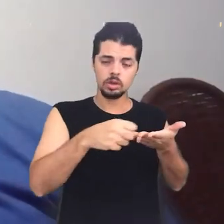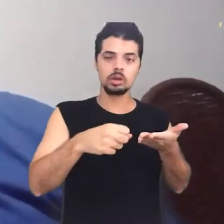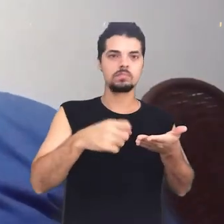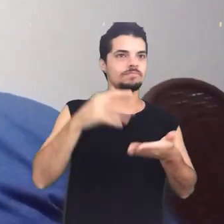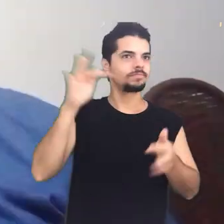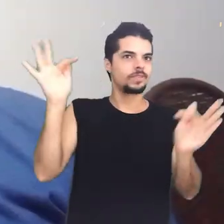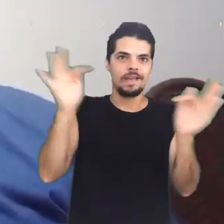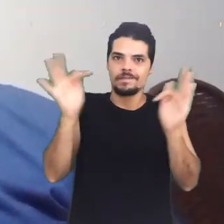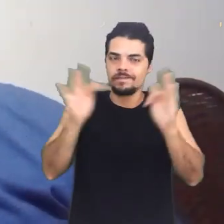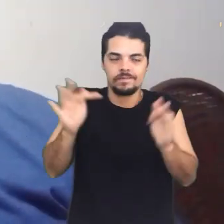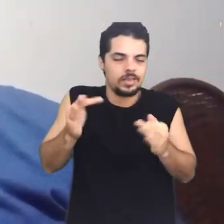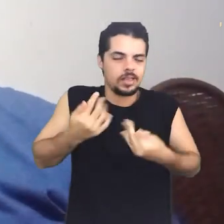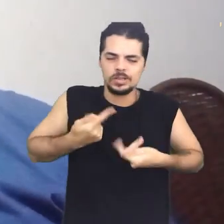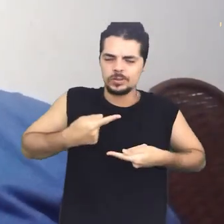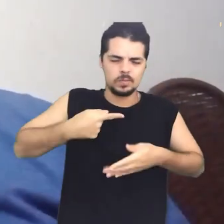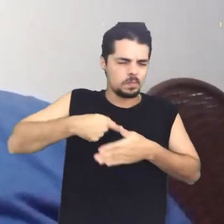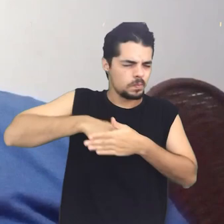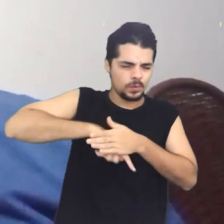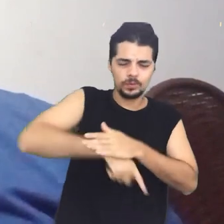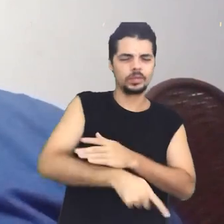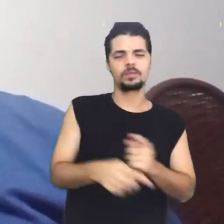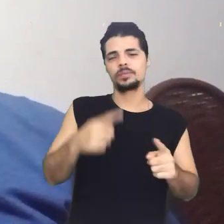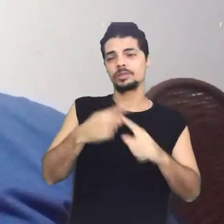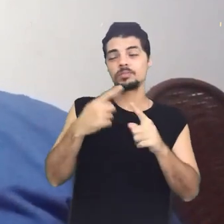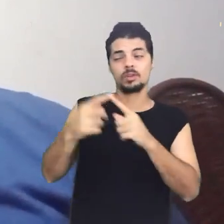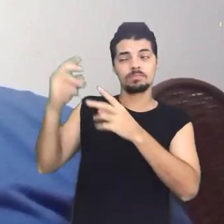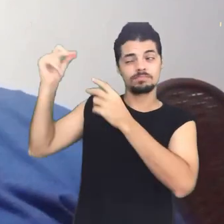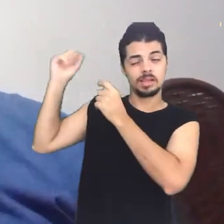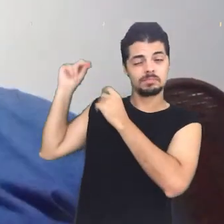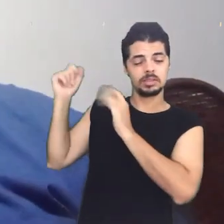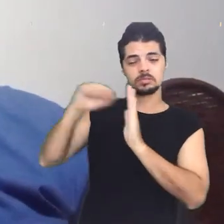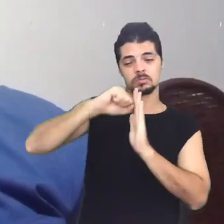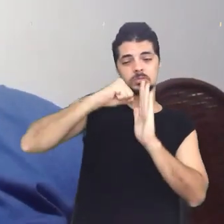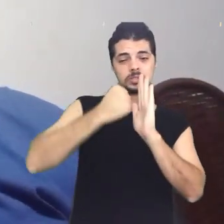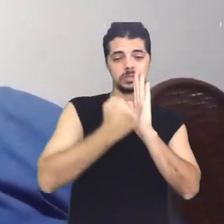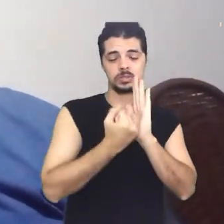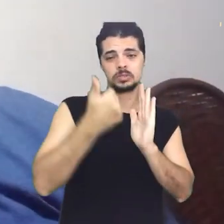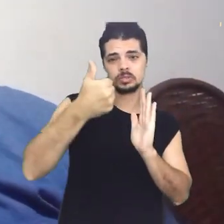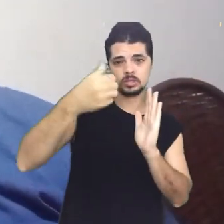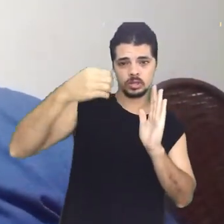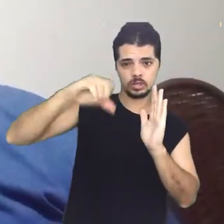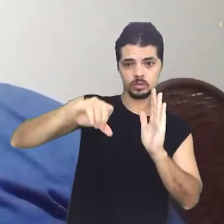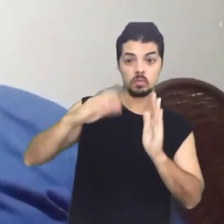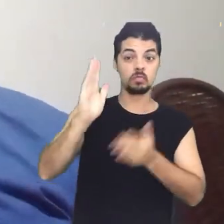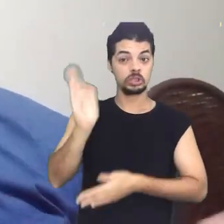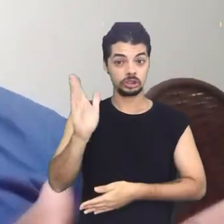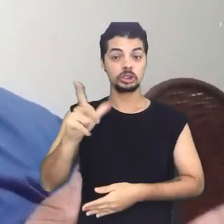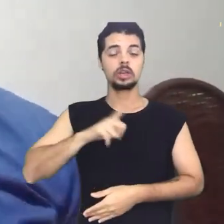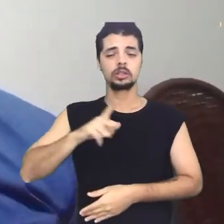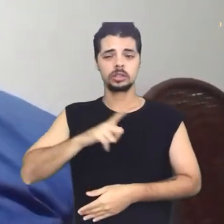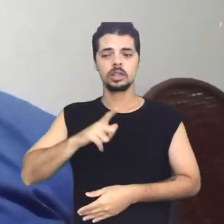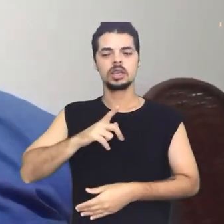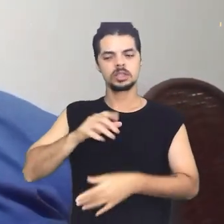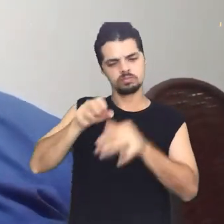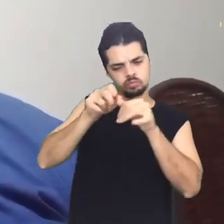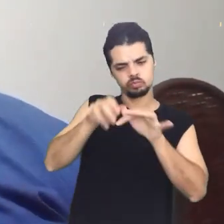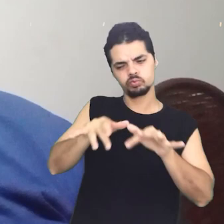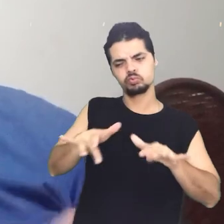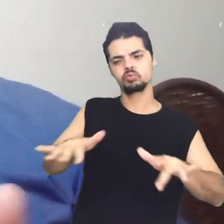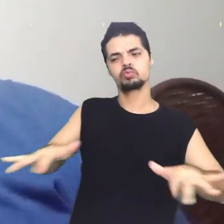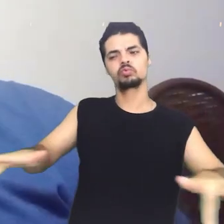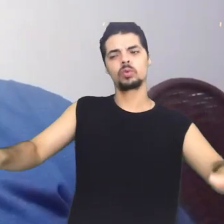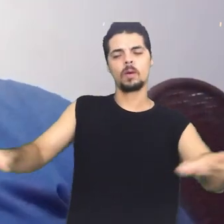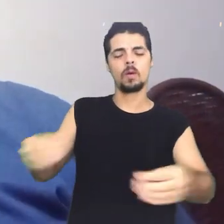atenuadas. A professora foi muito feliz quando demonstrou em seus escritos que já existia lá no século